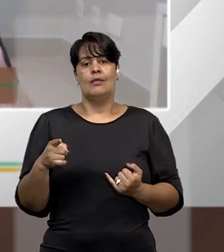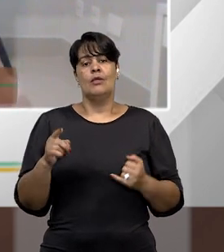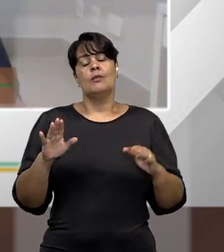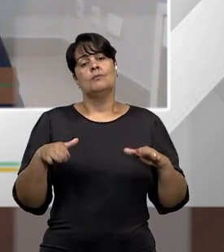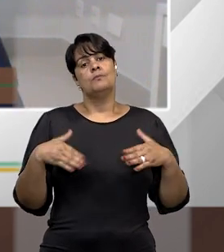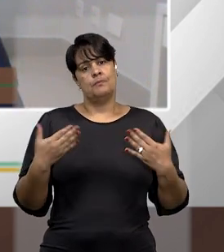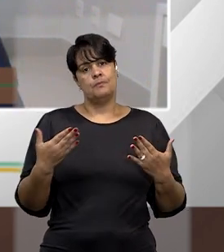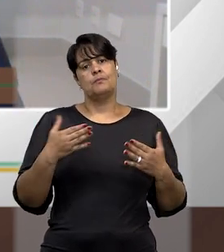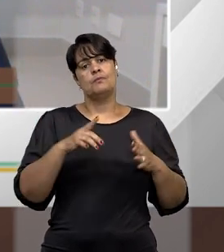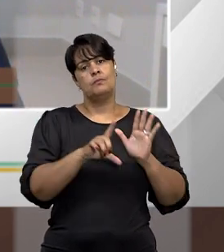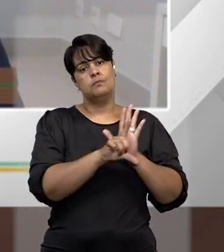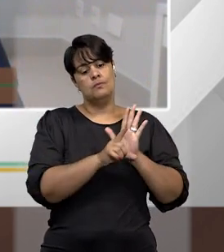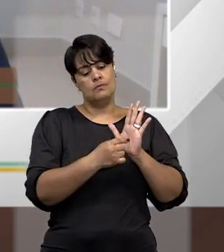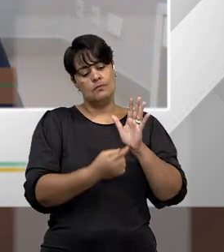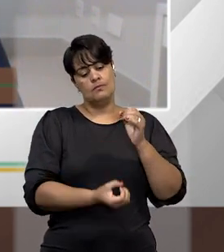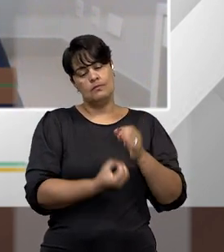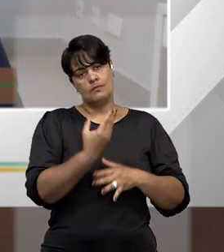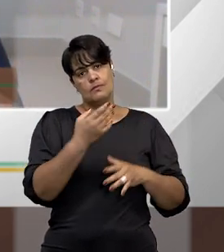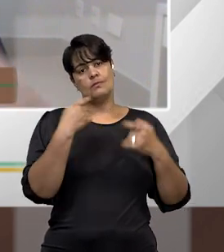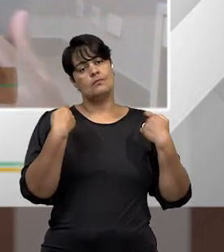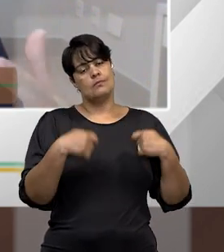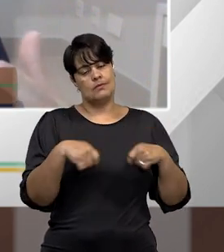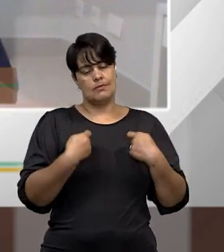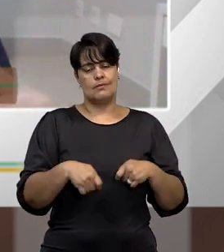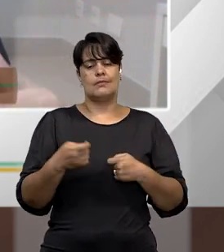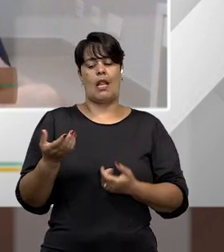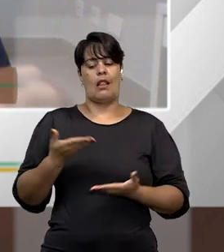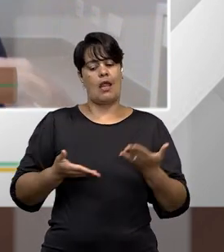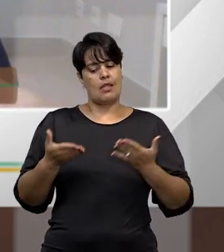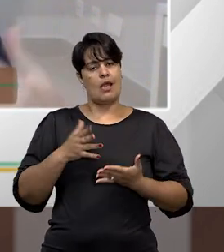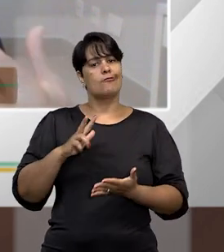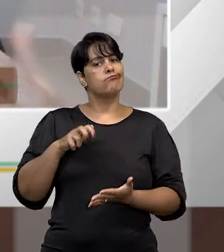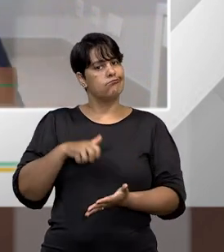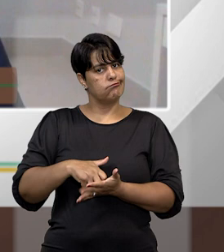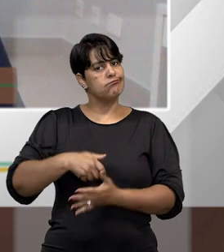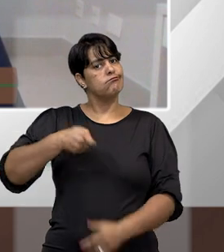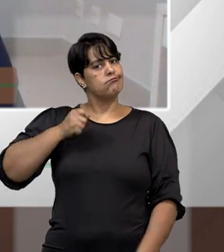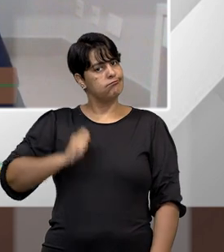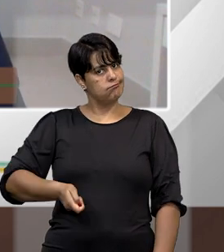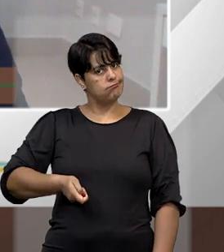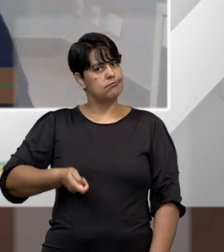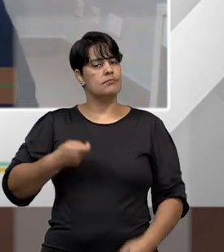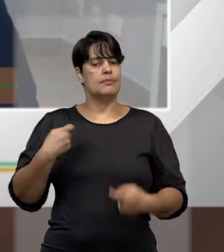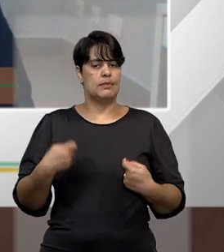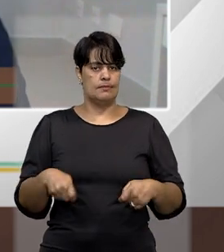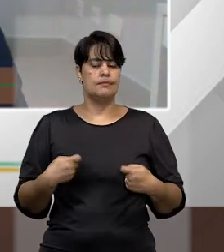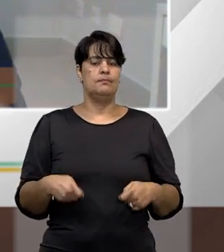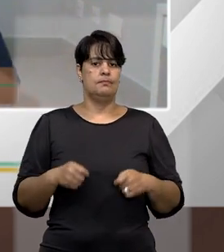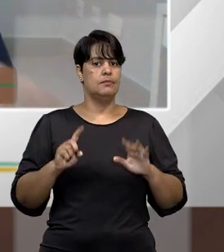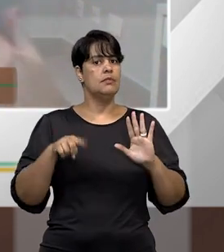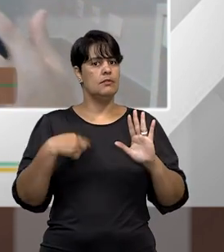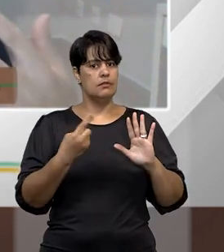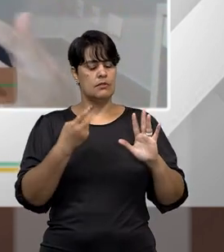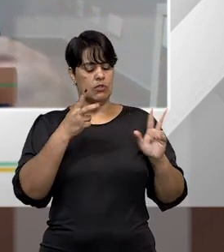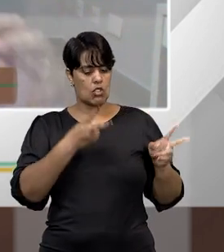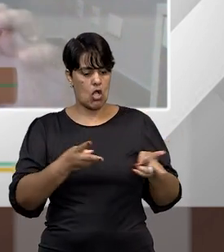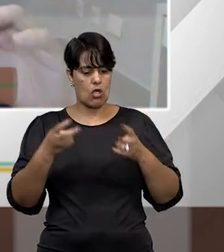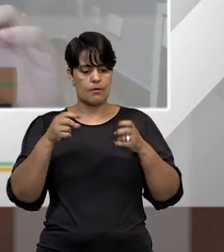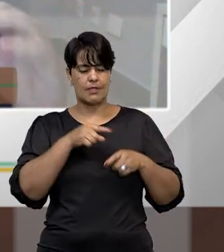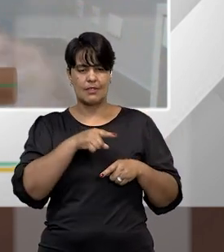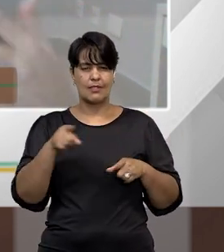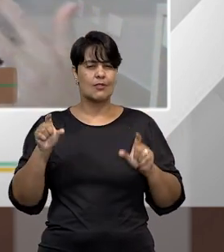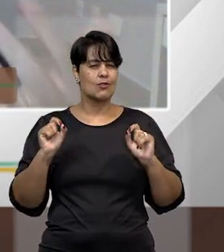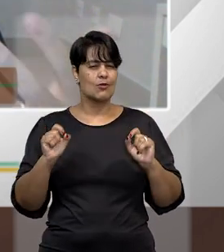estes crimes também um tratamento mais severo. Podemos ver aí, inclusive, extrair daí uma expressa condição, uma